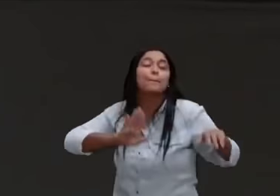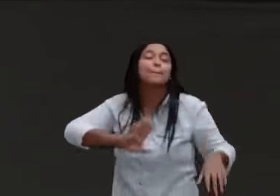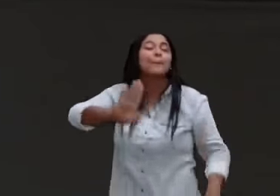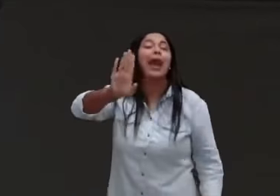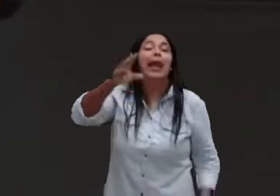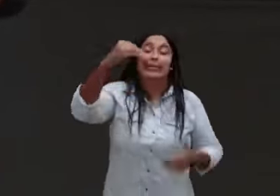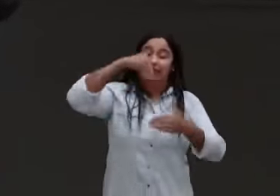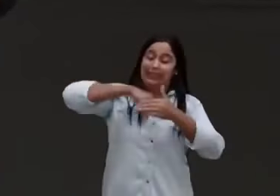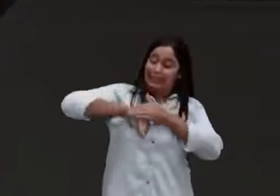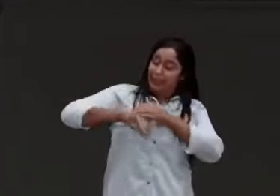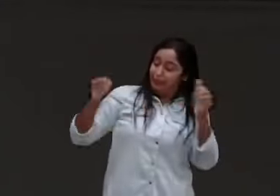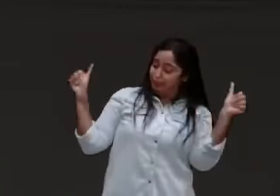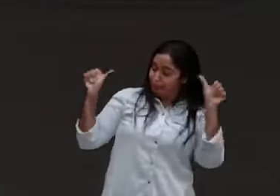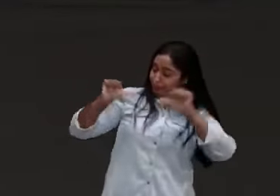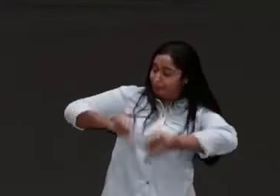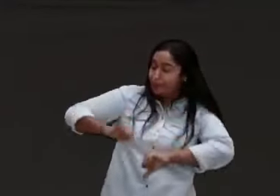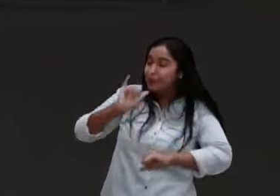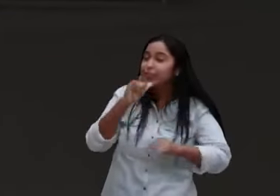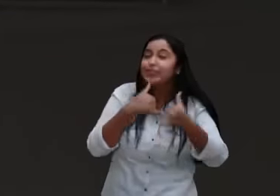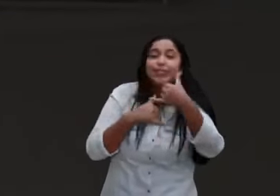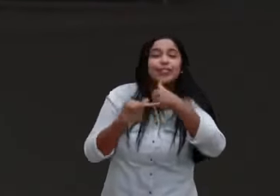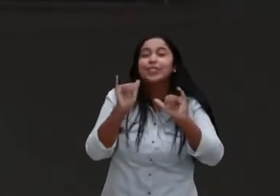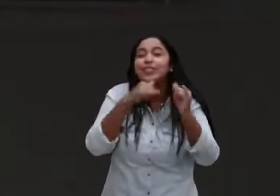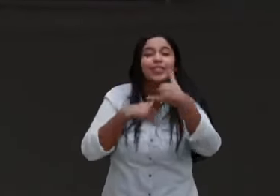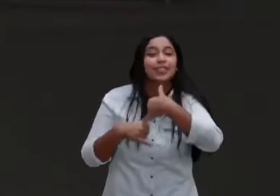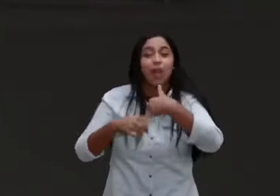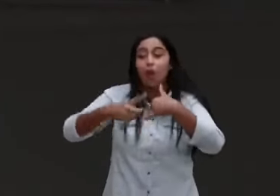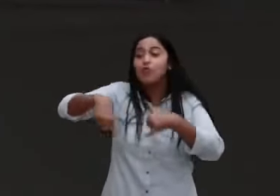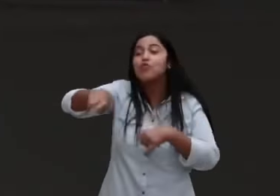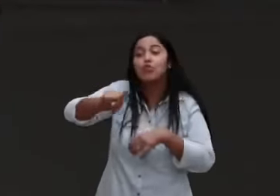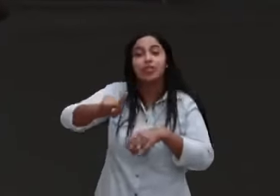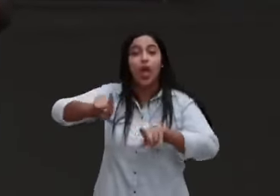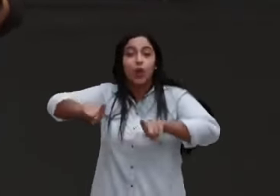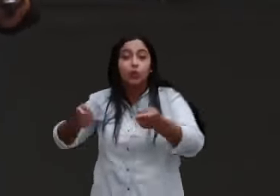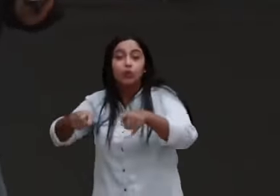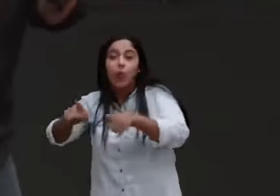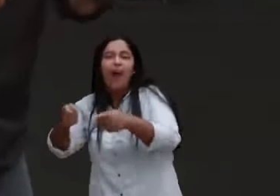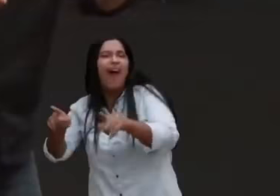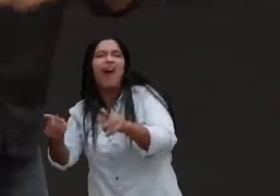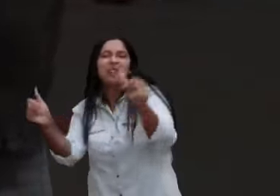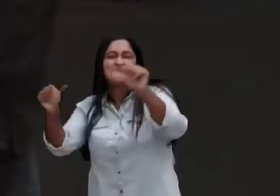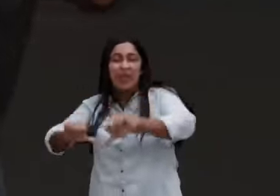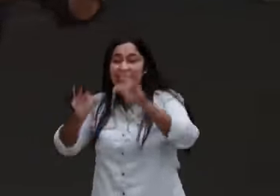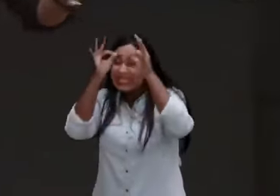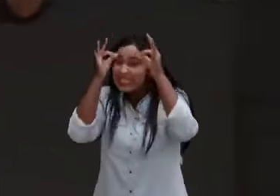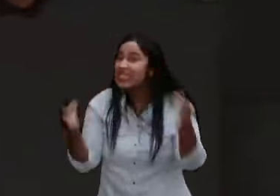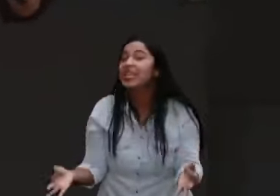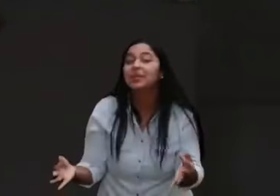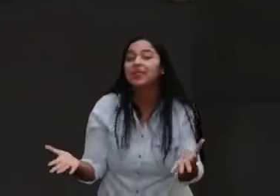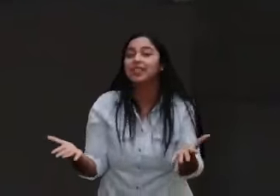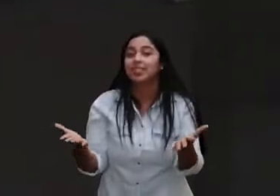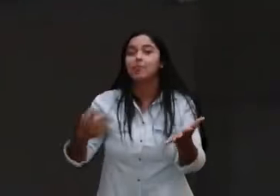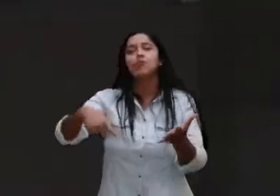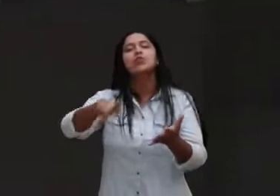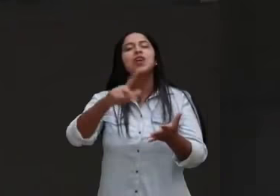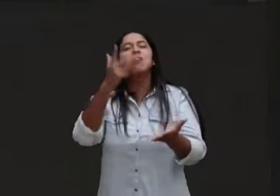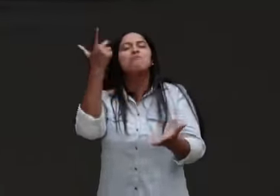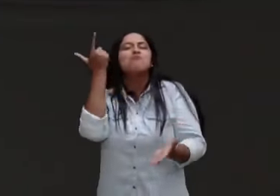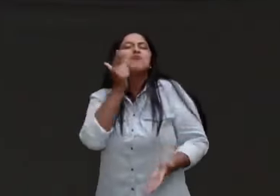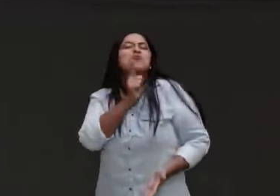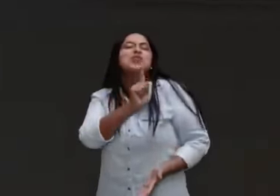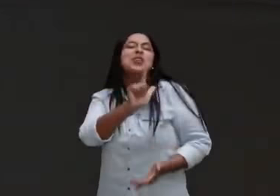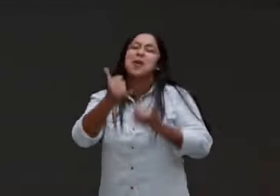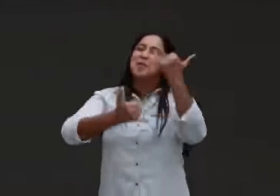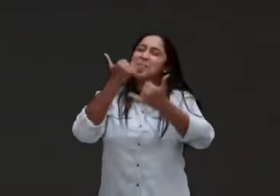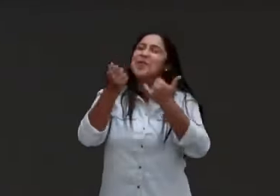carninha, com os amigos, um cupim fatiadinho ali, com os amigos, uma Coca-Cola, e você vai se divertir, e você vai rir, e